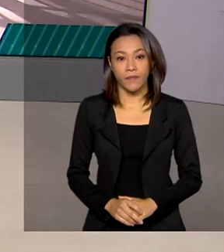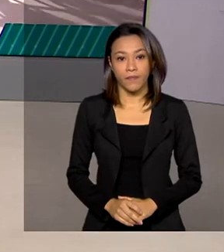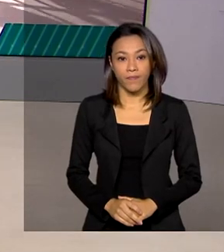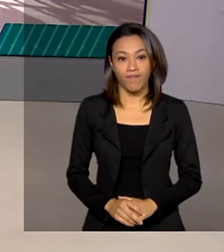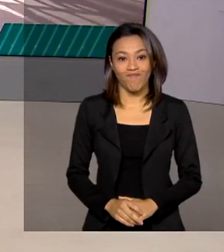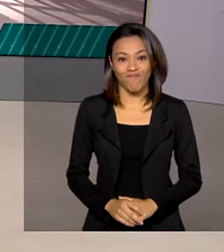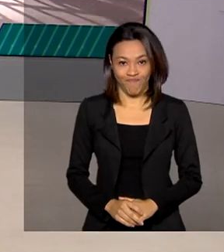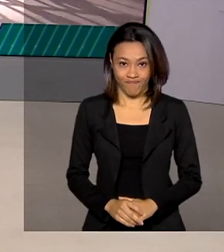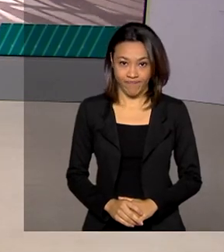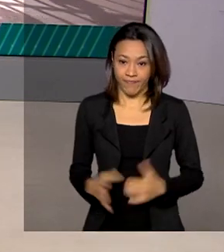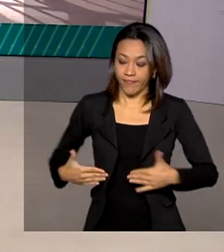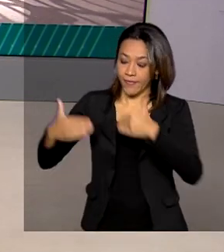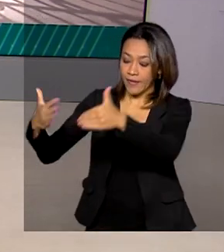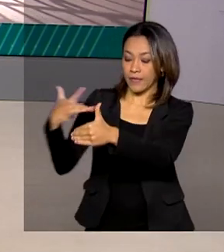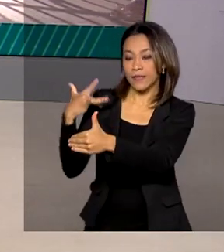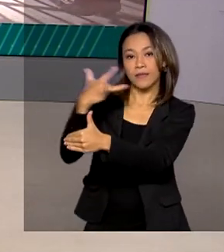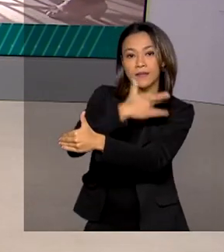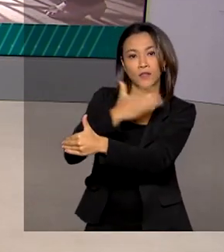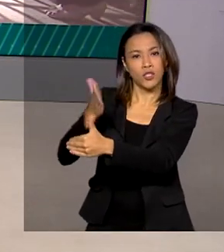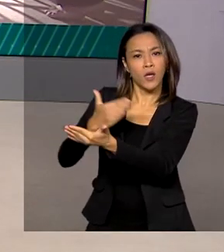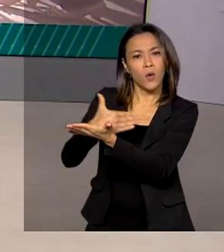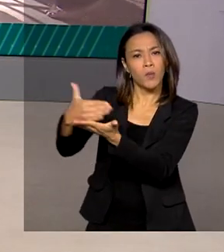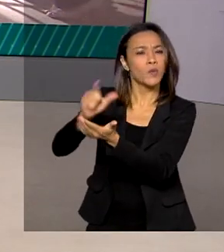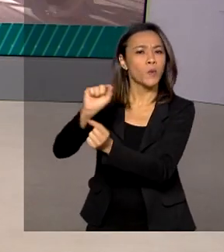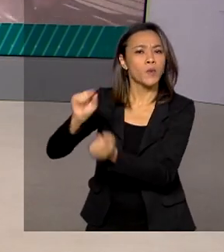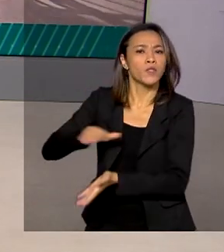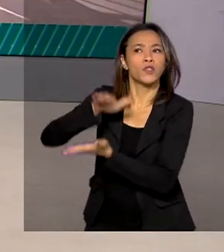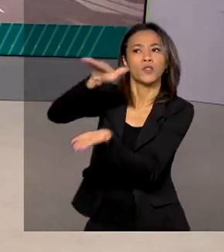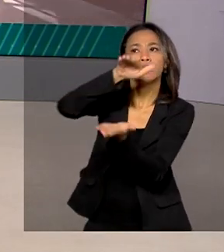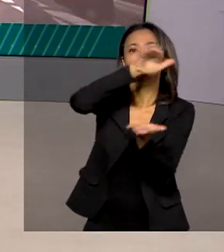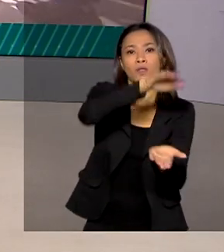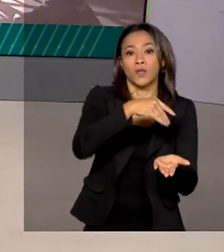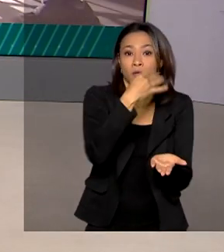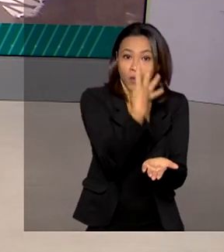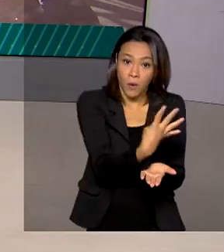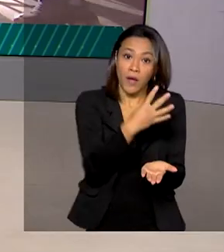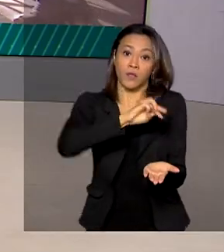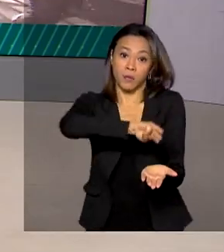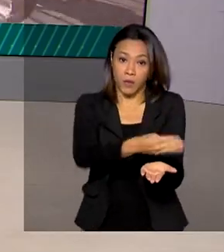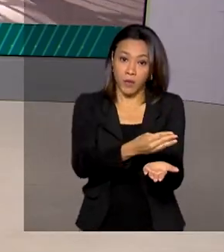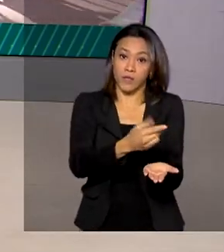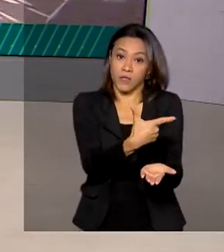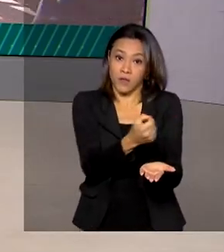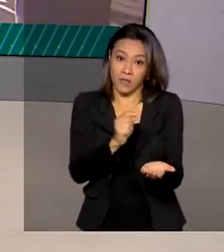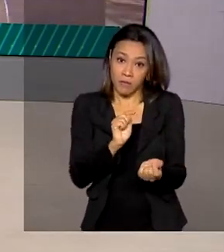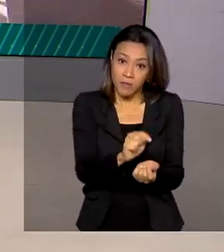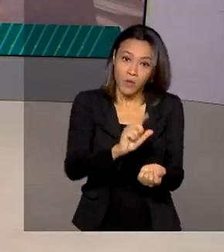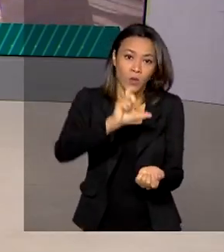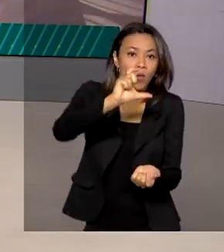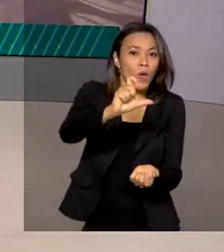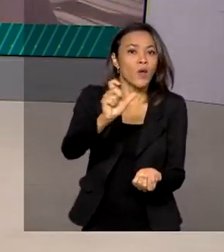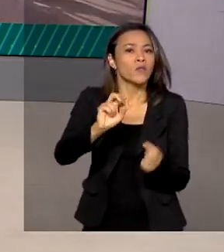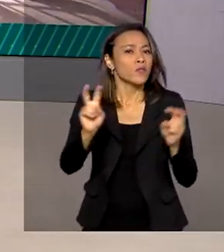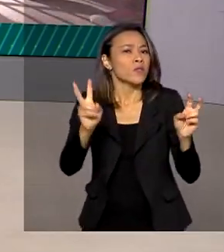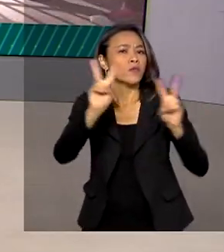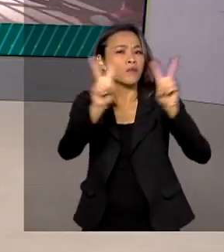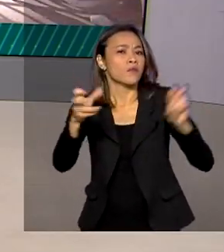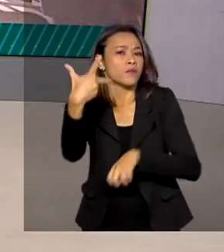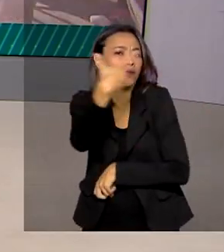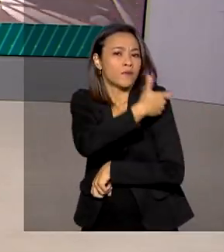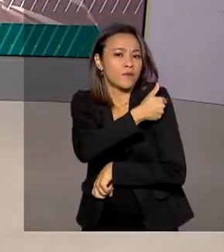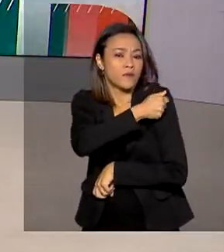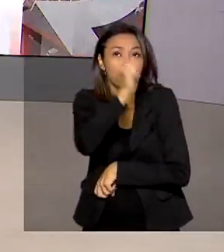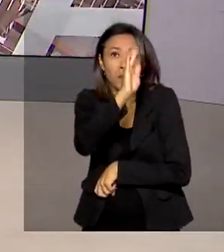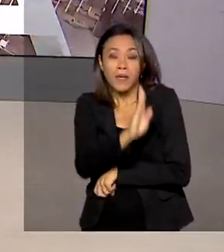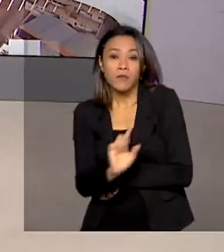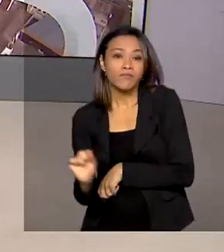O Ministério da Saúde começou a distribuir mais 4 milhões e 200 mil doses de vacinas contra a Covid para todo o país.